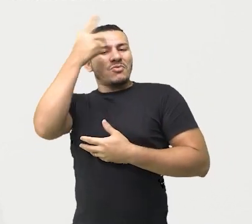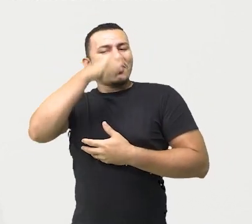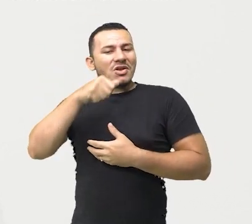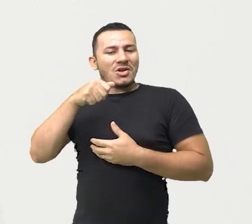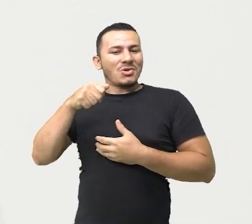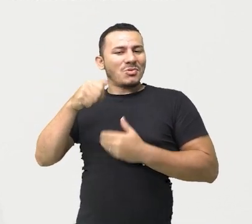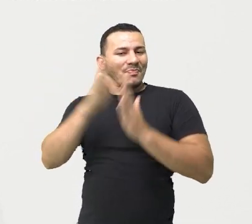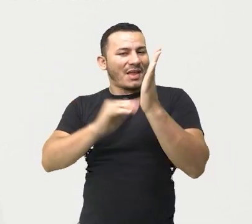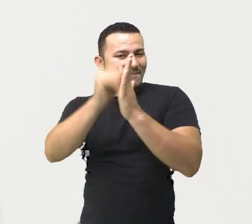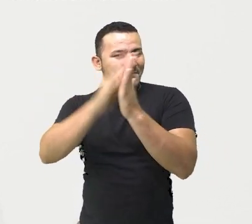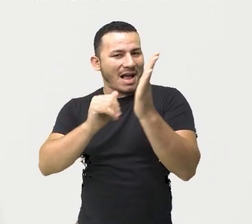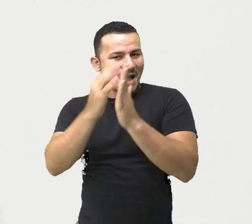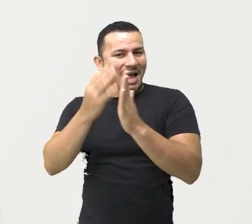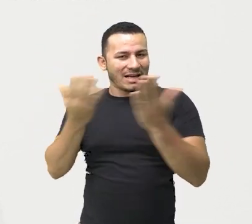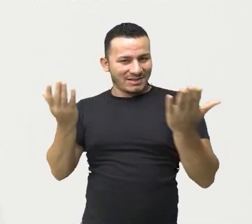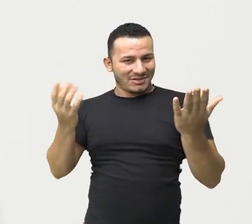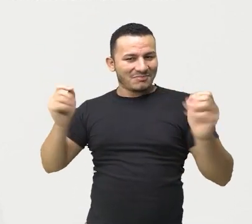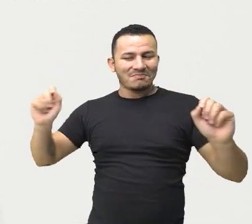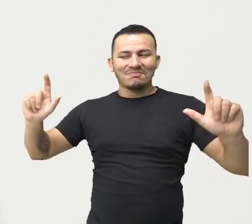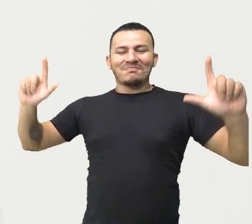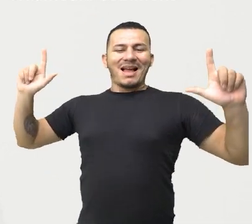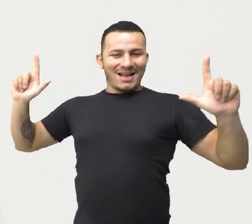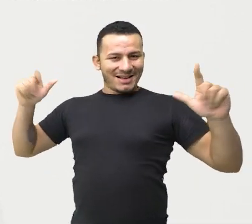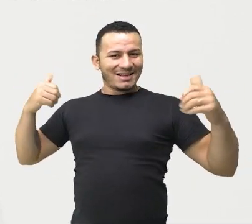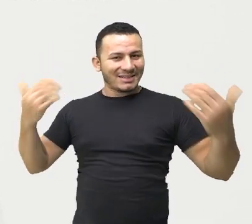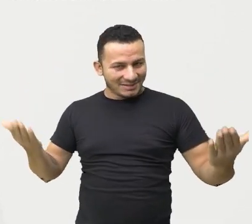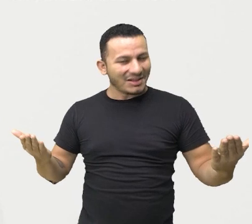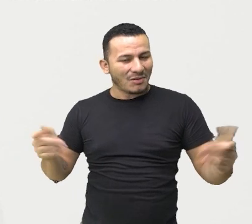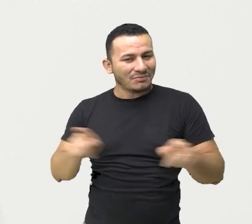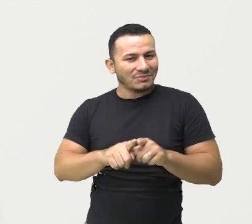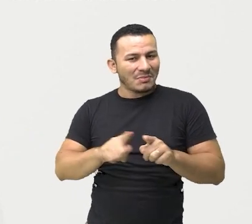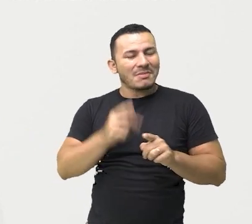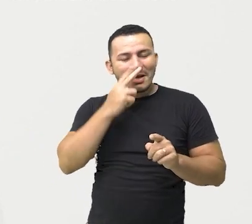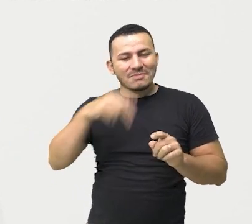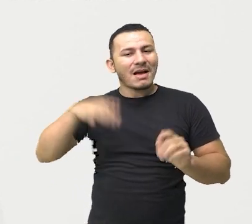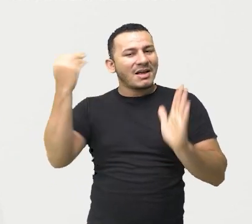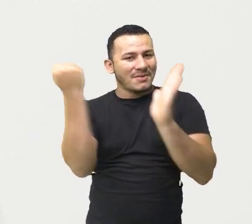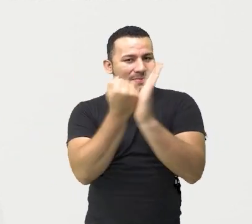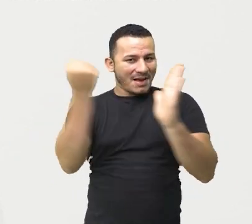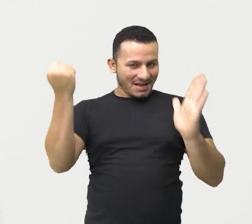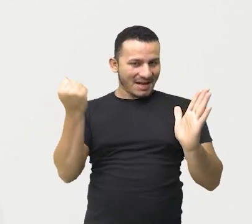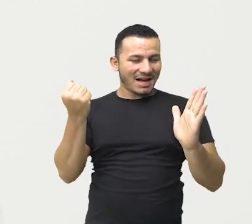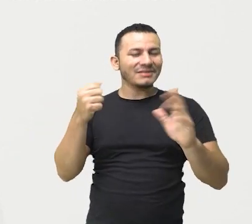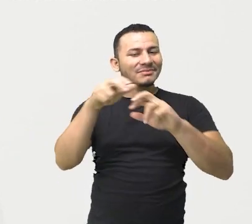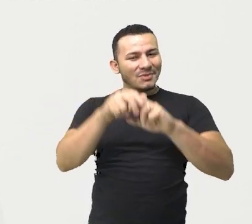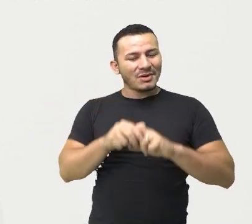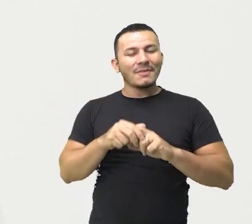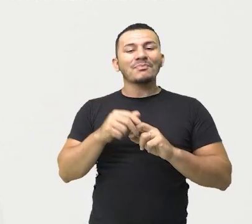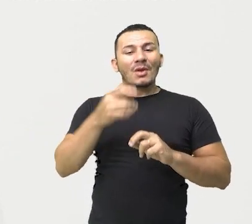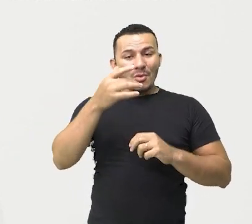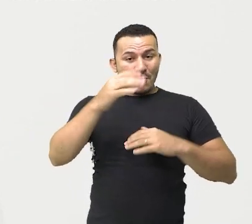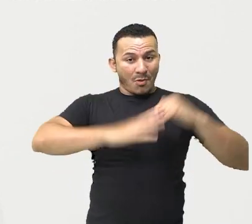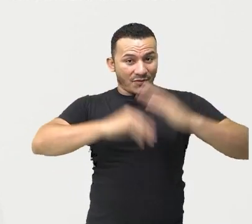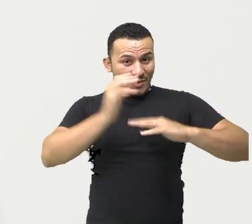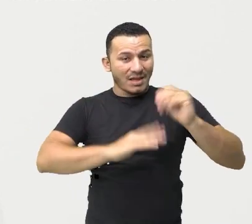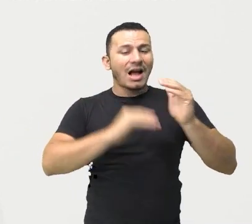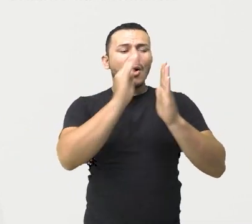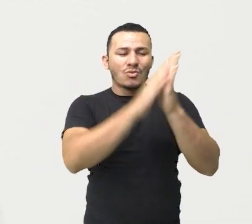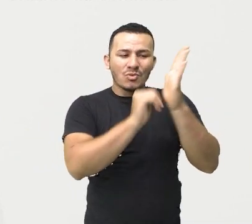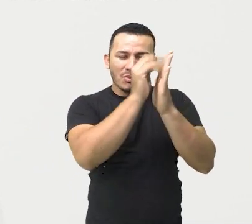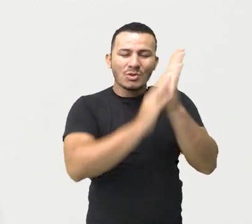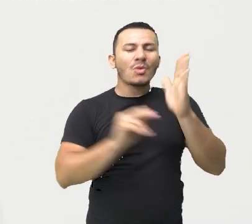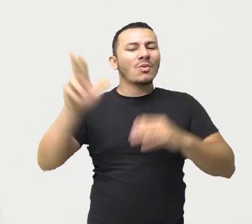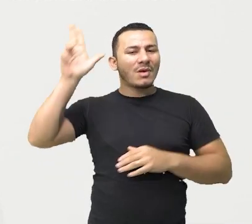retrato, certo? Contudo, para deixar o ato mais histórico e imponente, o pintor substituiu